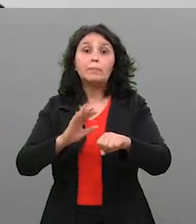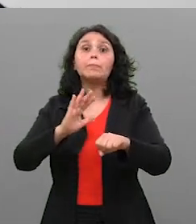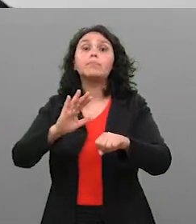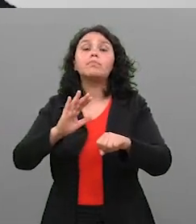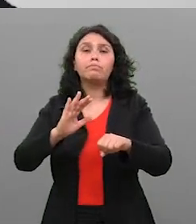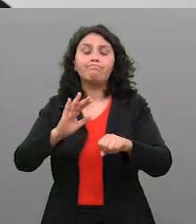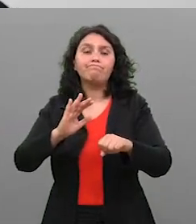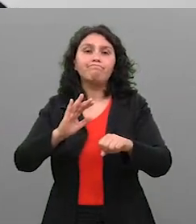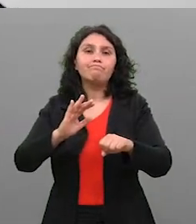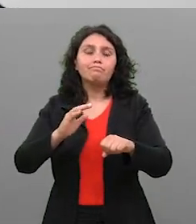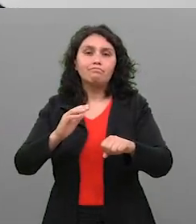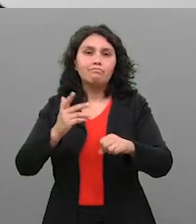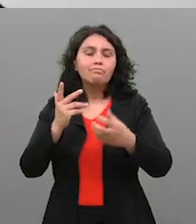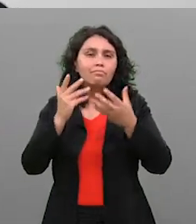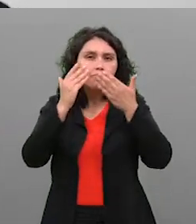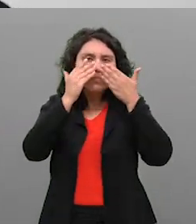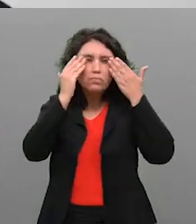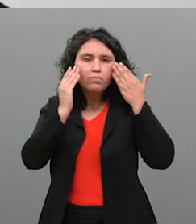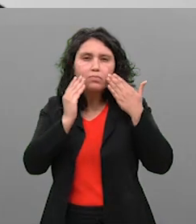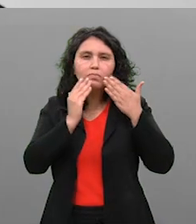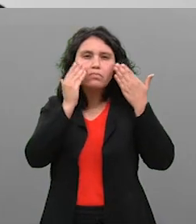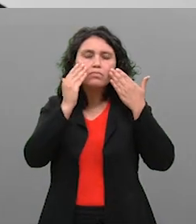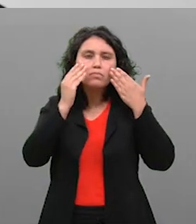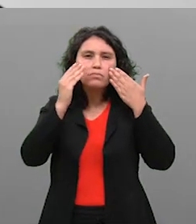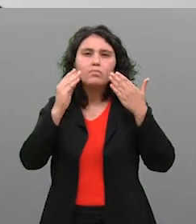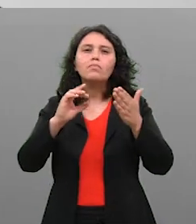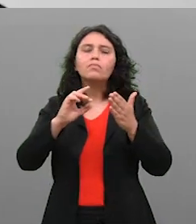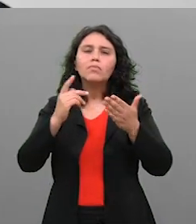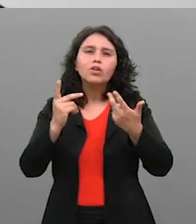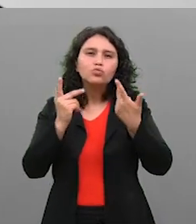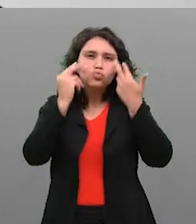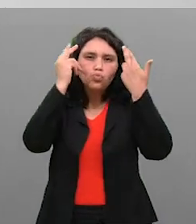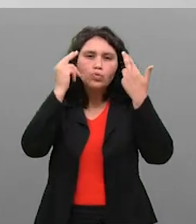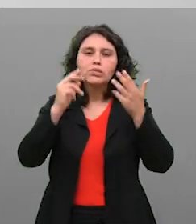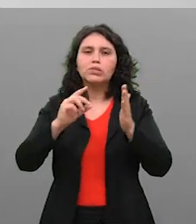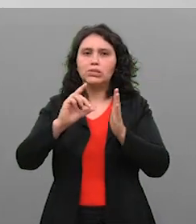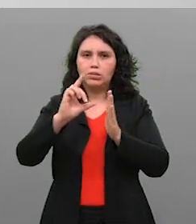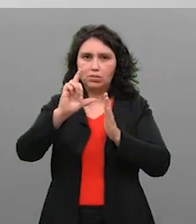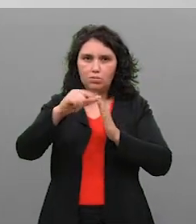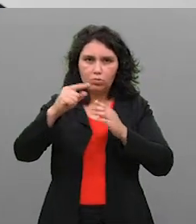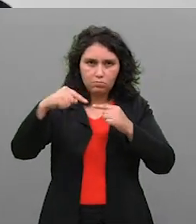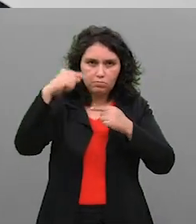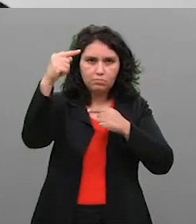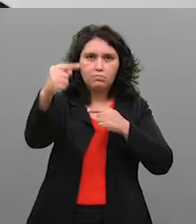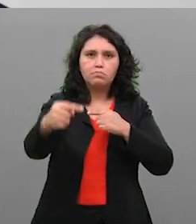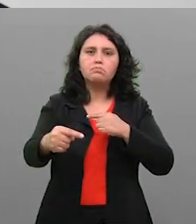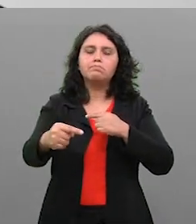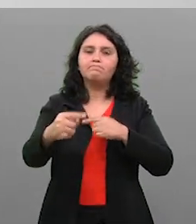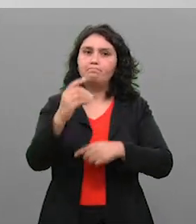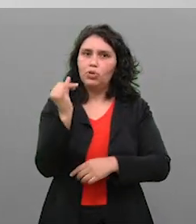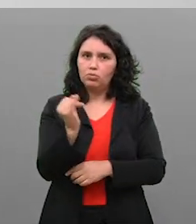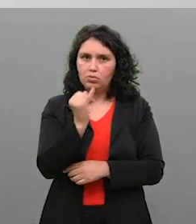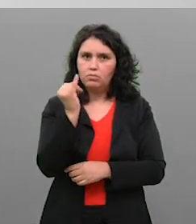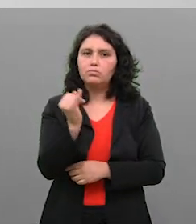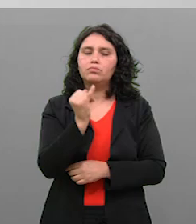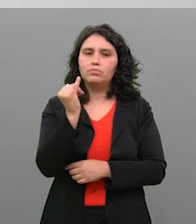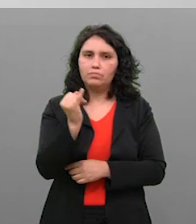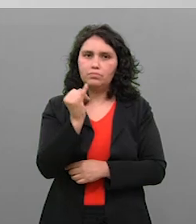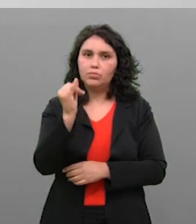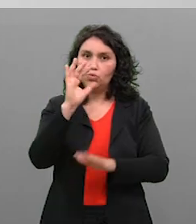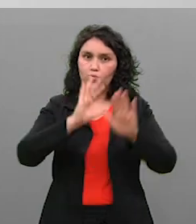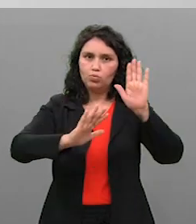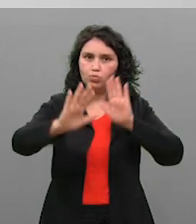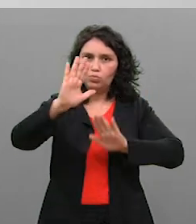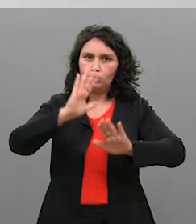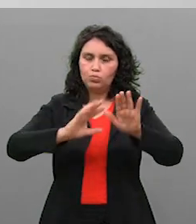Mas as complicações e o pós-procedimento é que são importantes. Então, na hora da gente escolher um profissional,